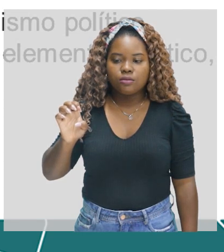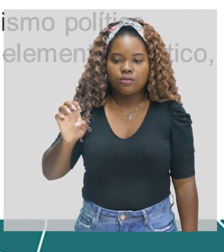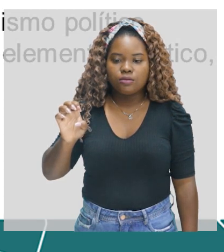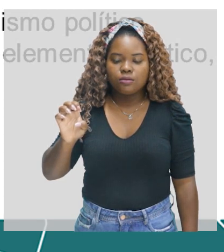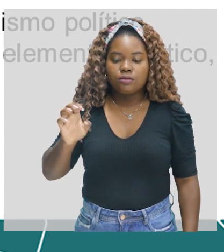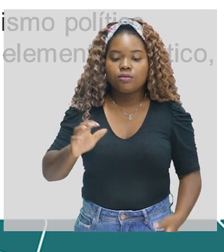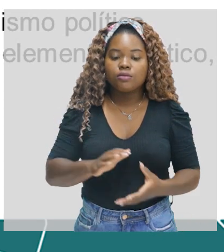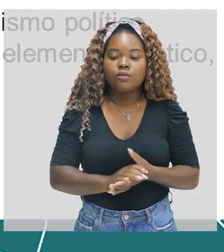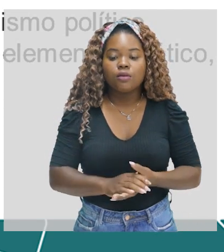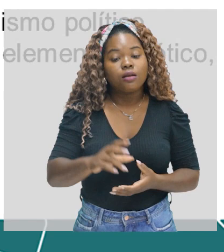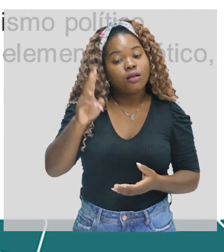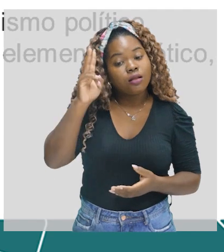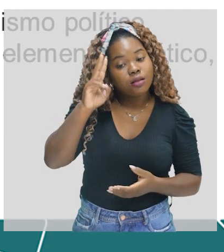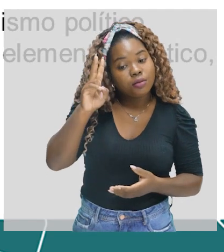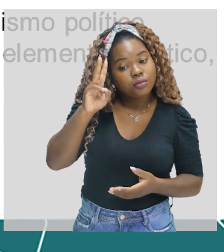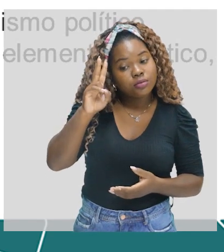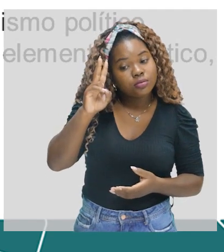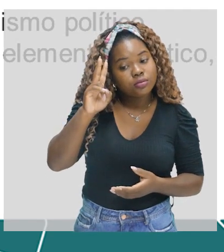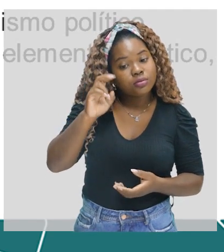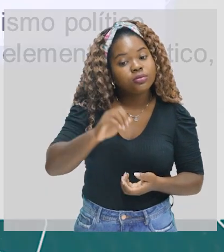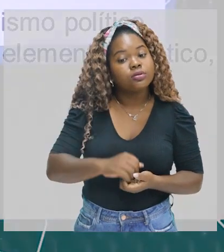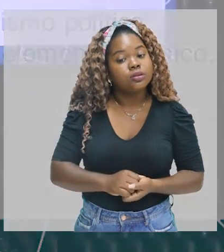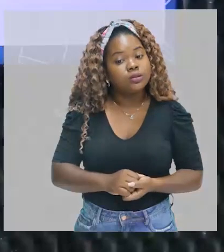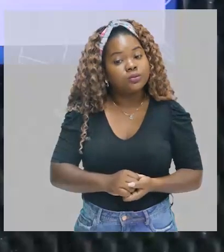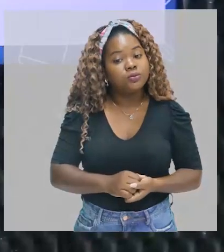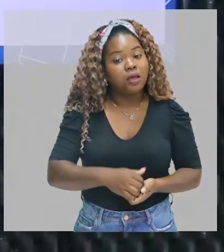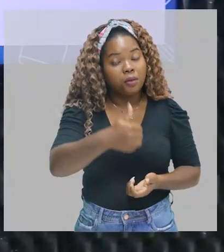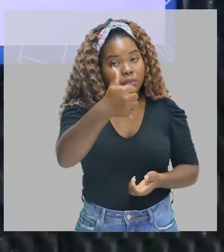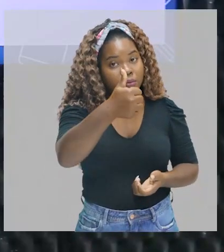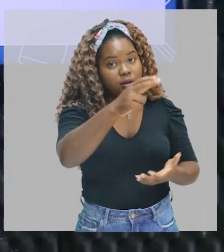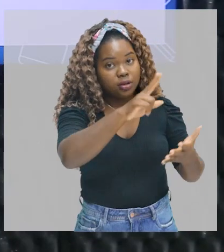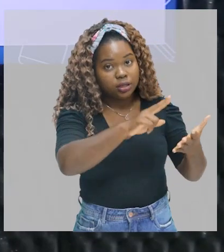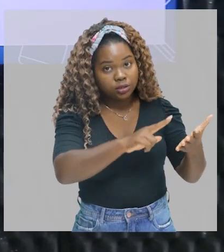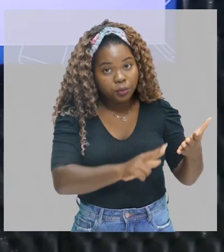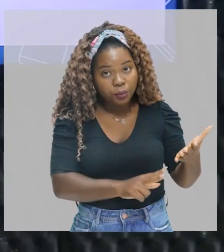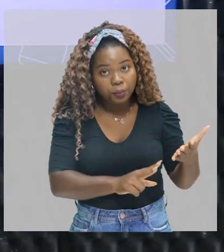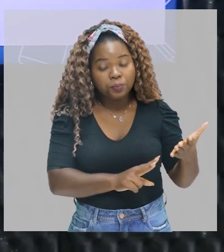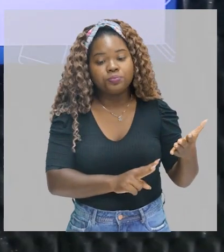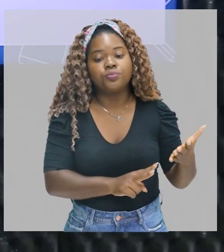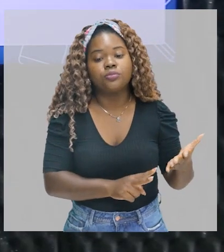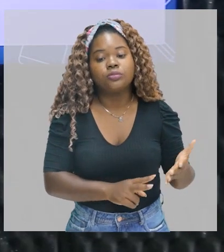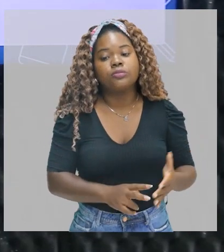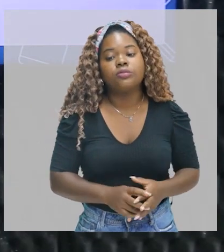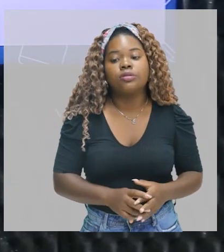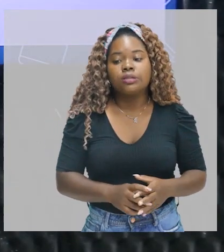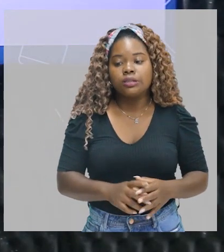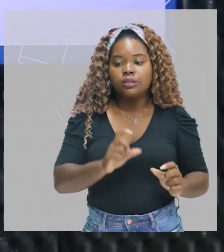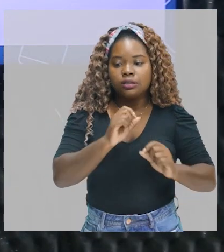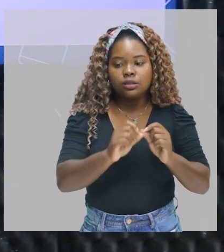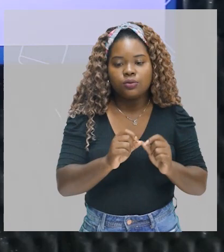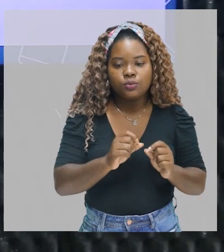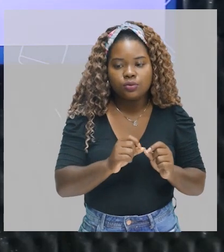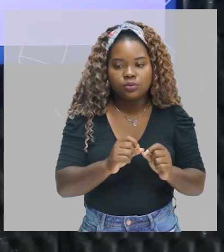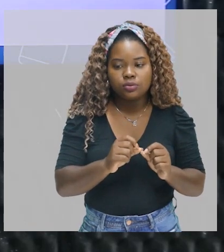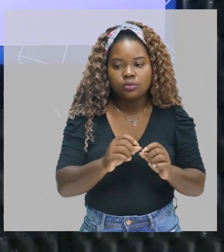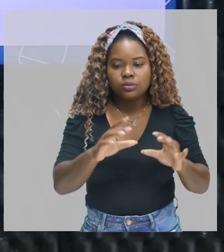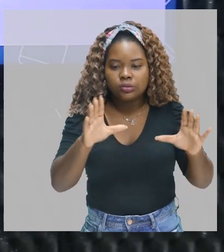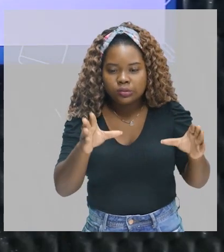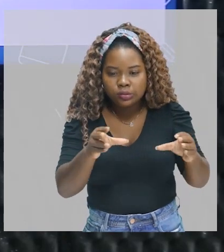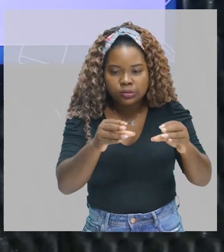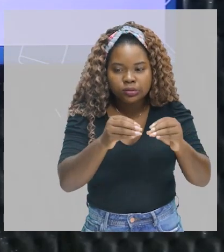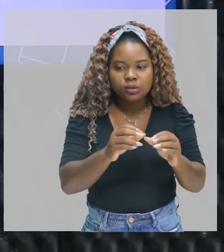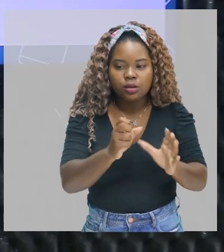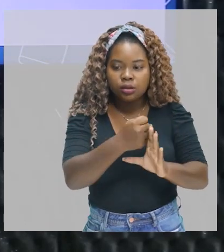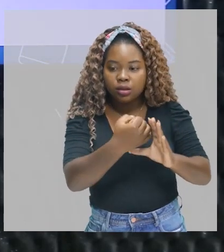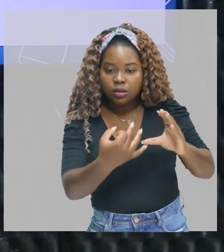pátria. Lembrando aí que, olha só de novo, leia a primeira questão, leia a questão. Sintetizar uma das características do romantismo pela seguinte